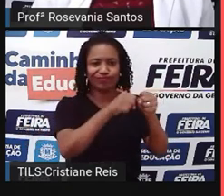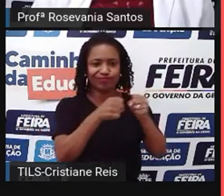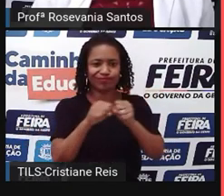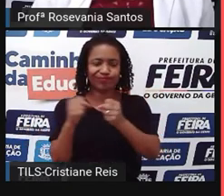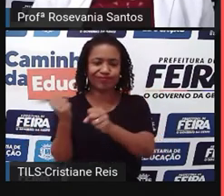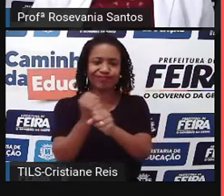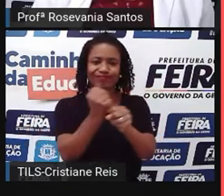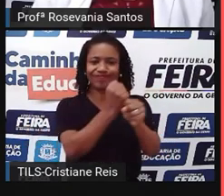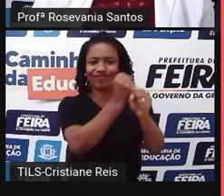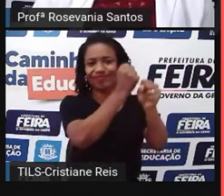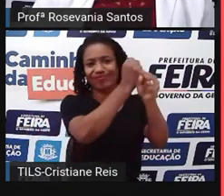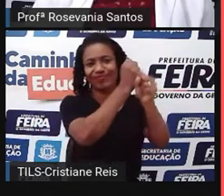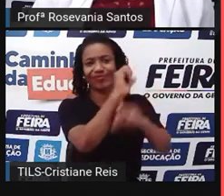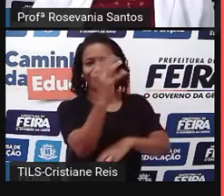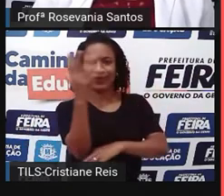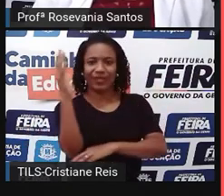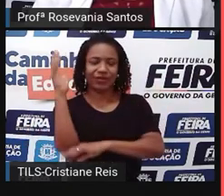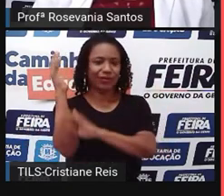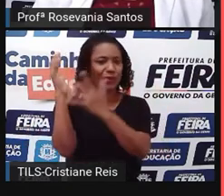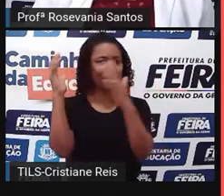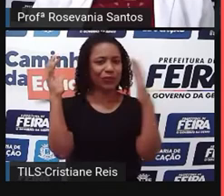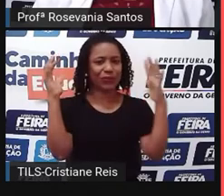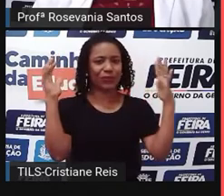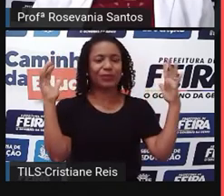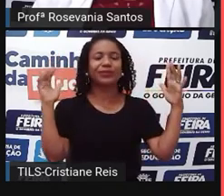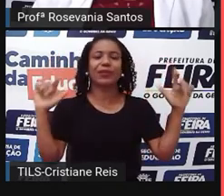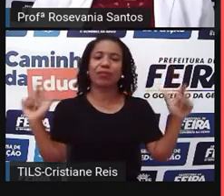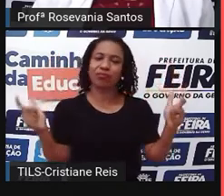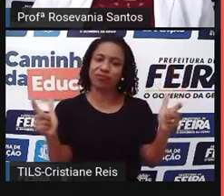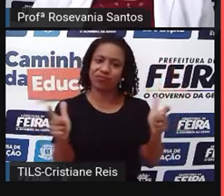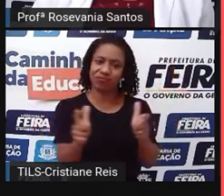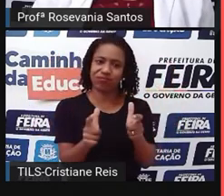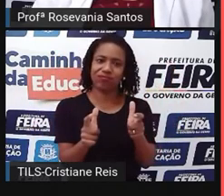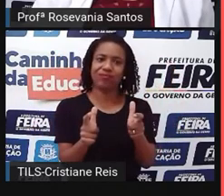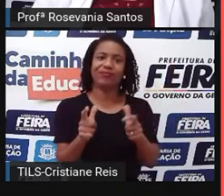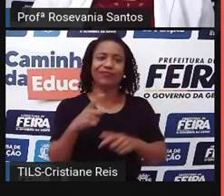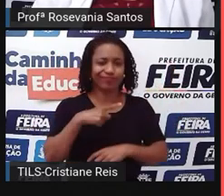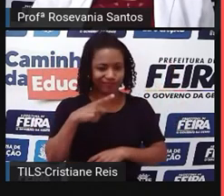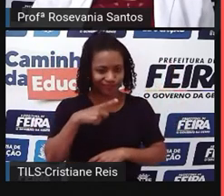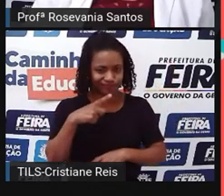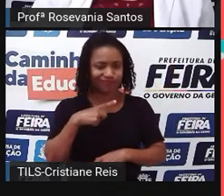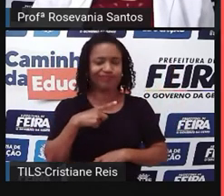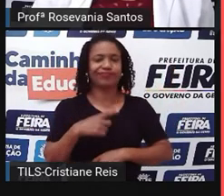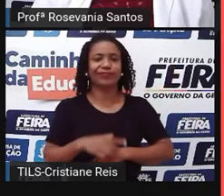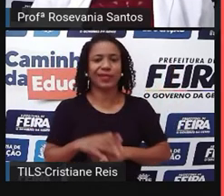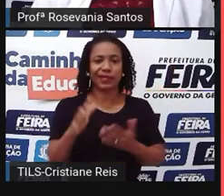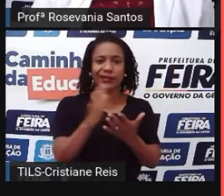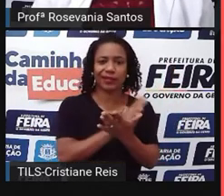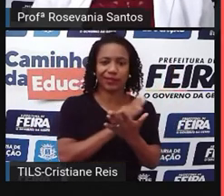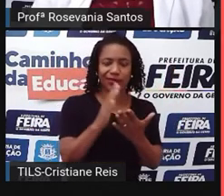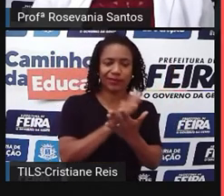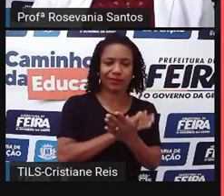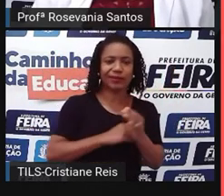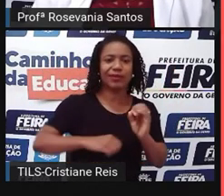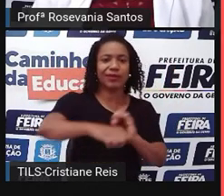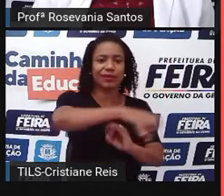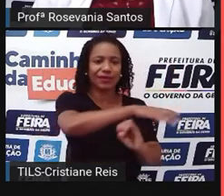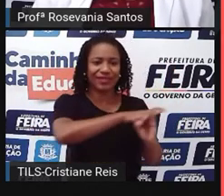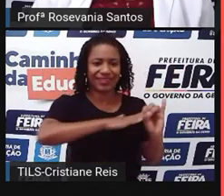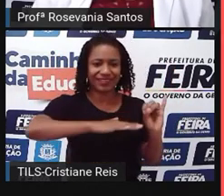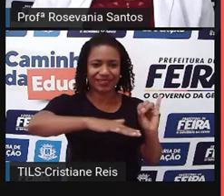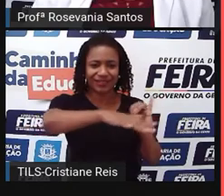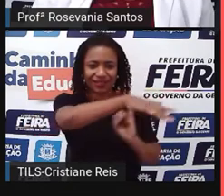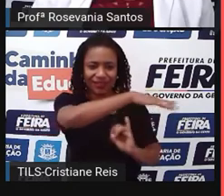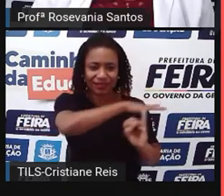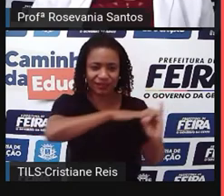e a vegetação, os elementos naturais foram embora. a gente tem, vamos dizer assim, algumas ilhas de elementos naturais